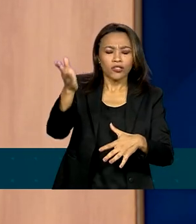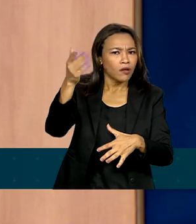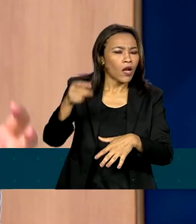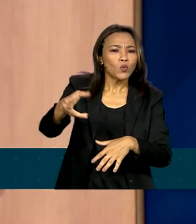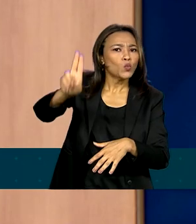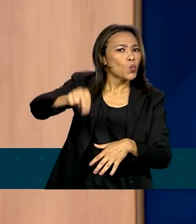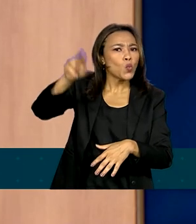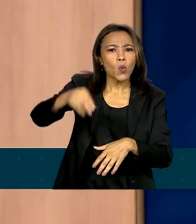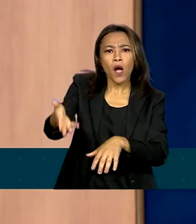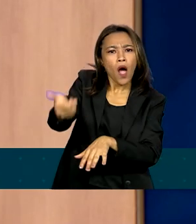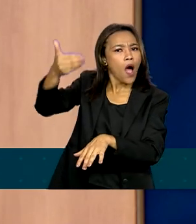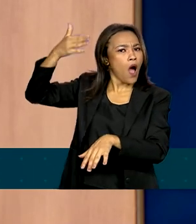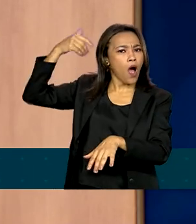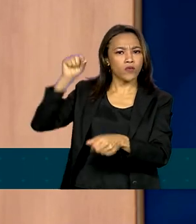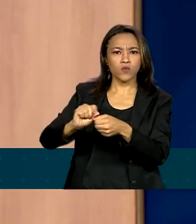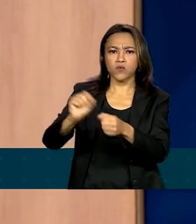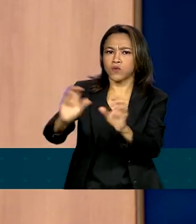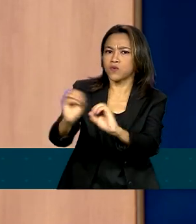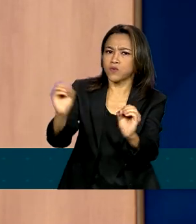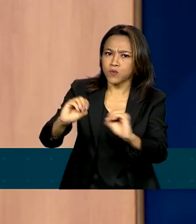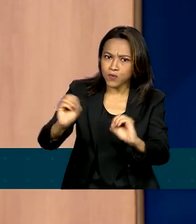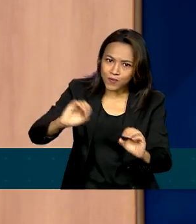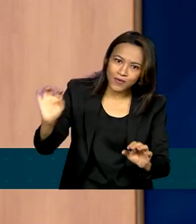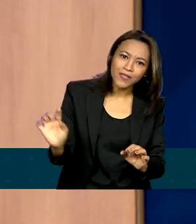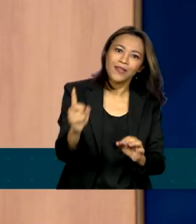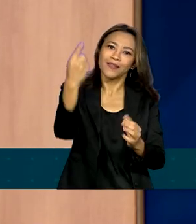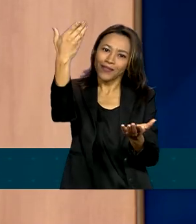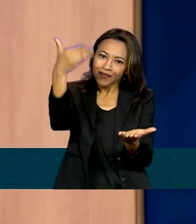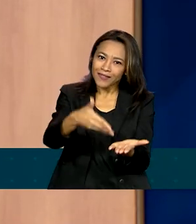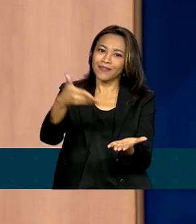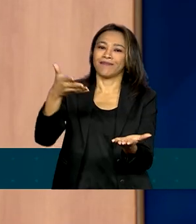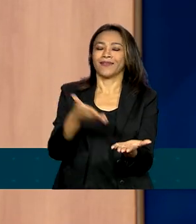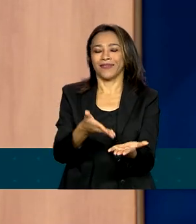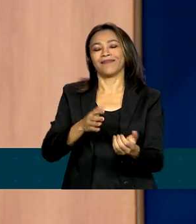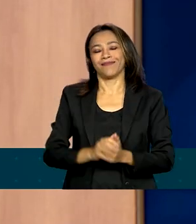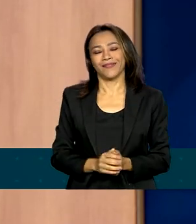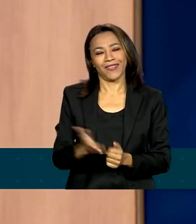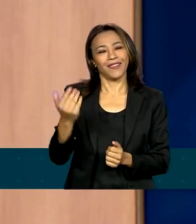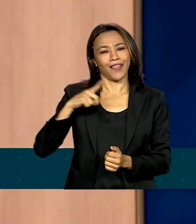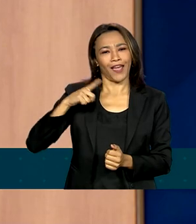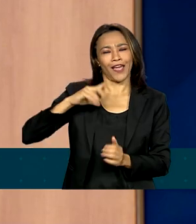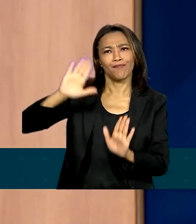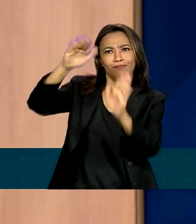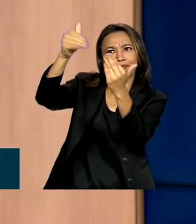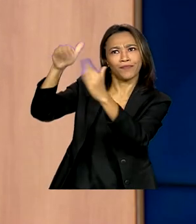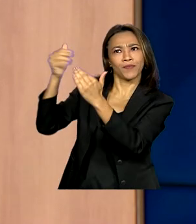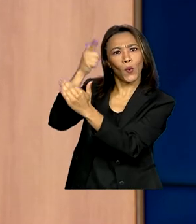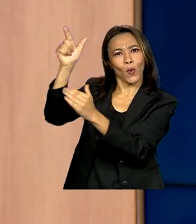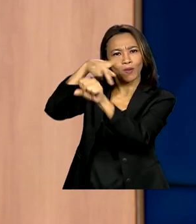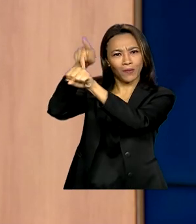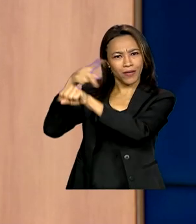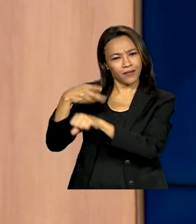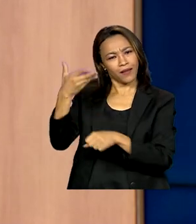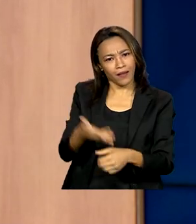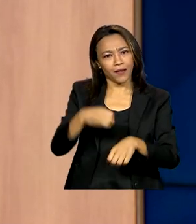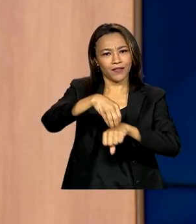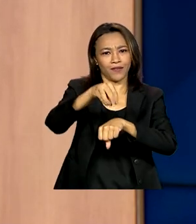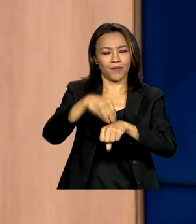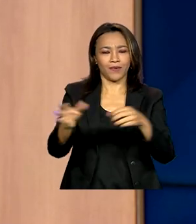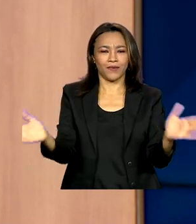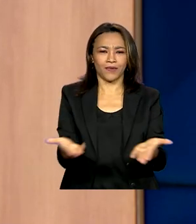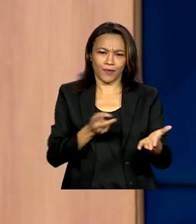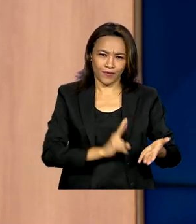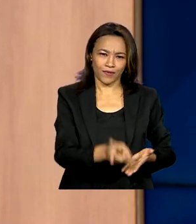entre todos os blocos e países com os quais ela possui acordos comerciais. Essa é informação que nós temos para você hoje.